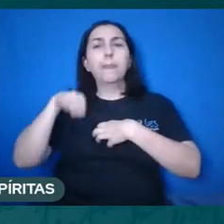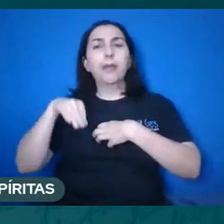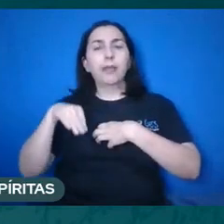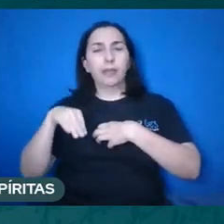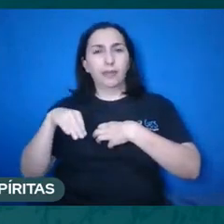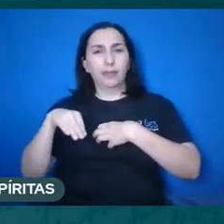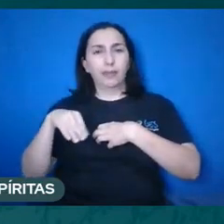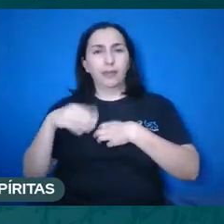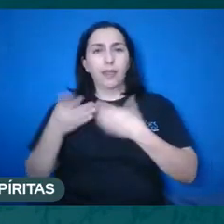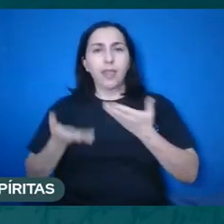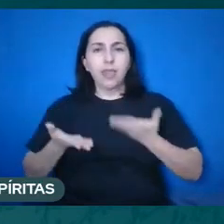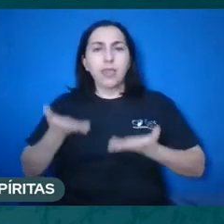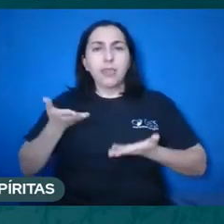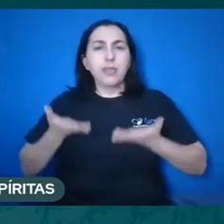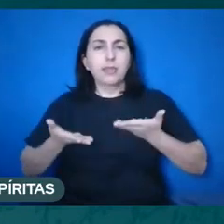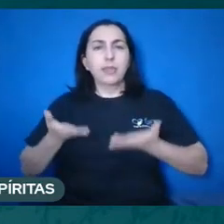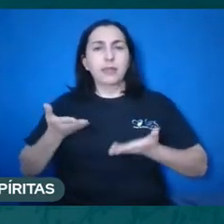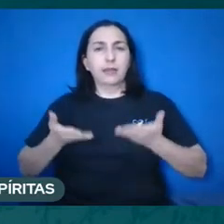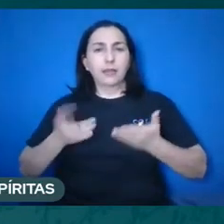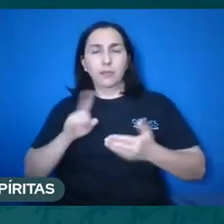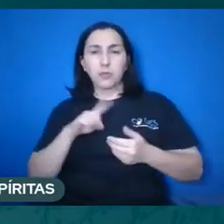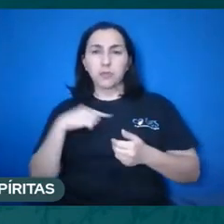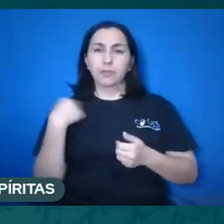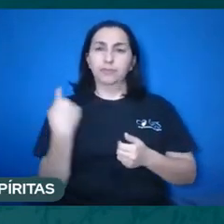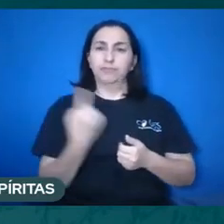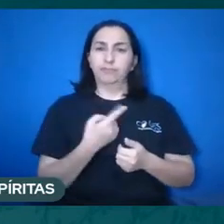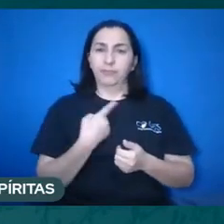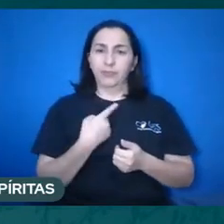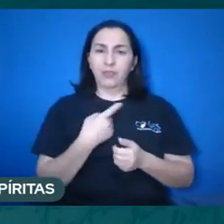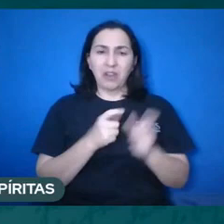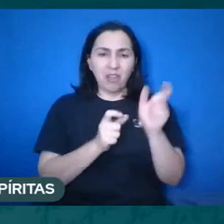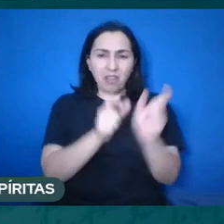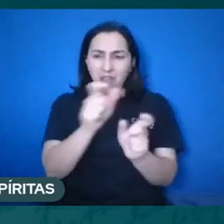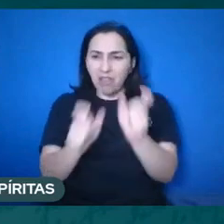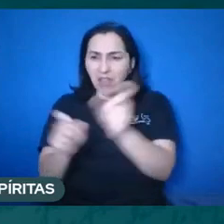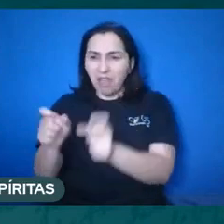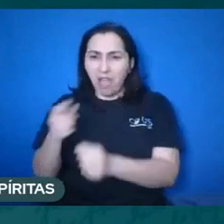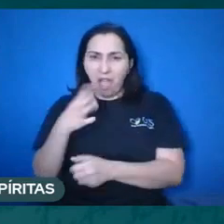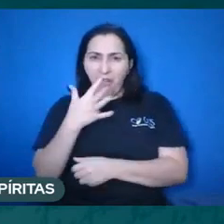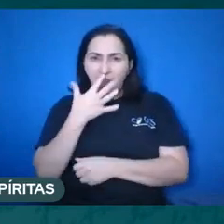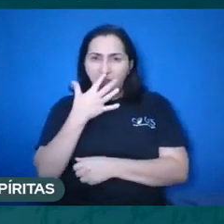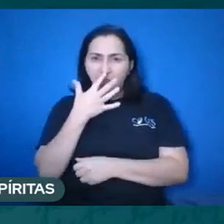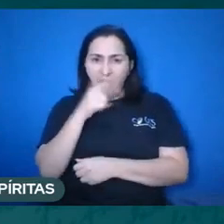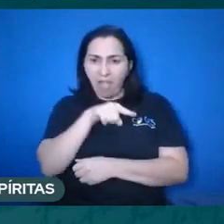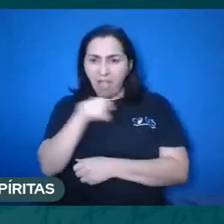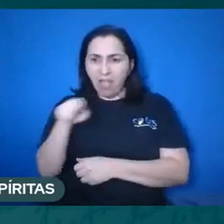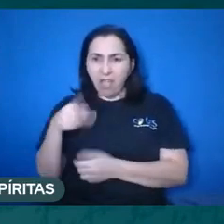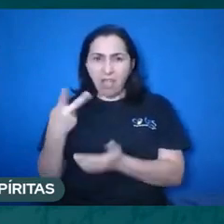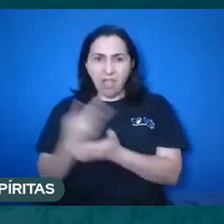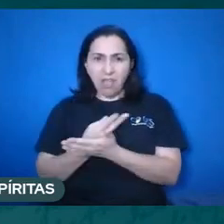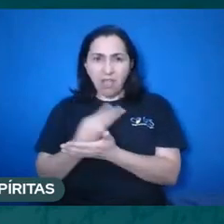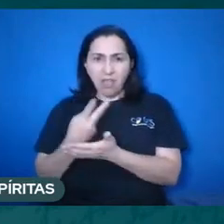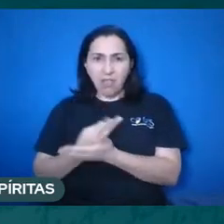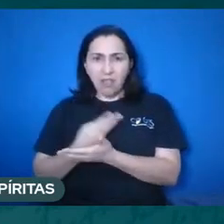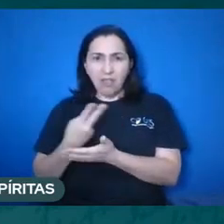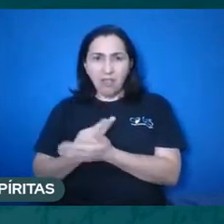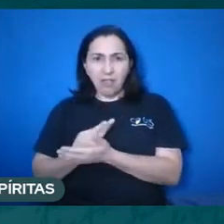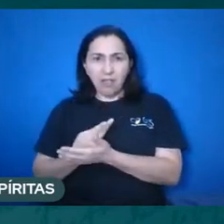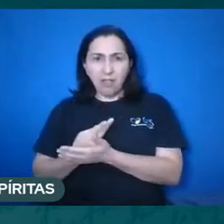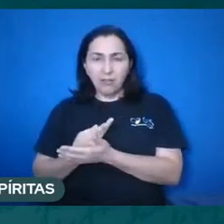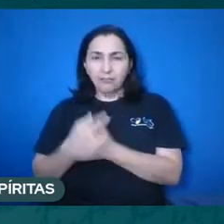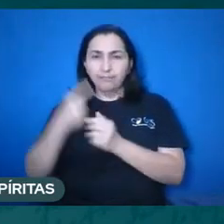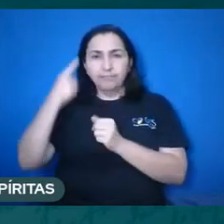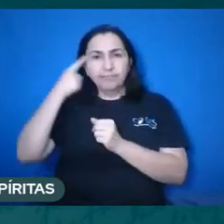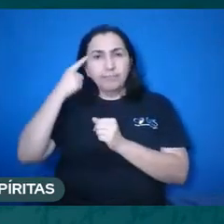equilibrados, então se eu vejo que alguém fez algo que eu julgo errado, o que eu posso fazer com isso? eu